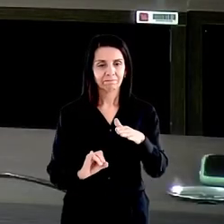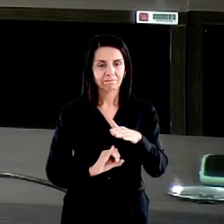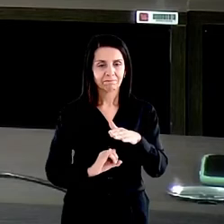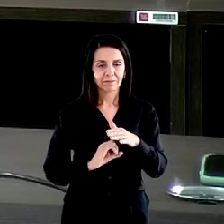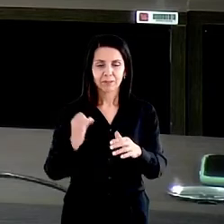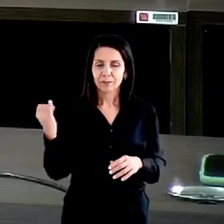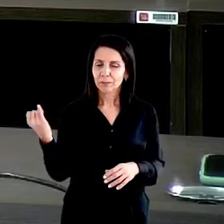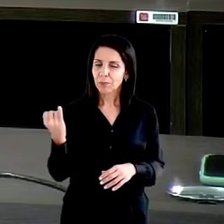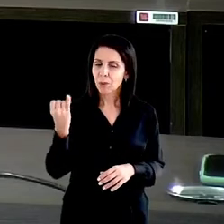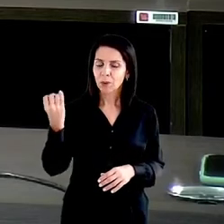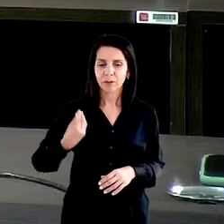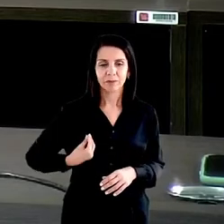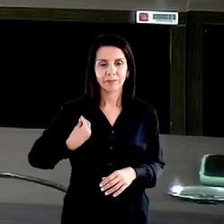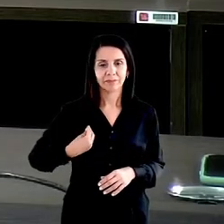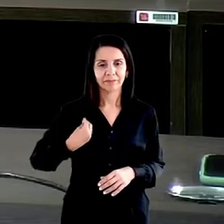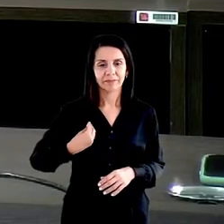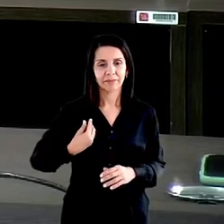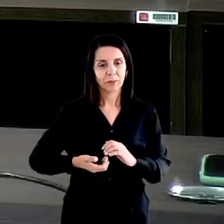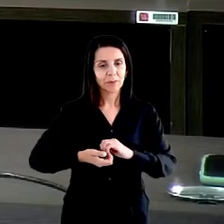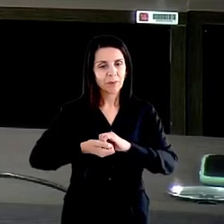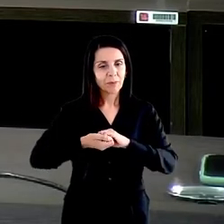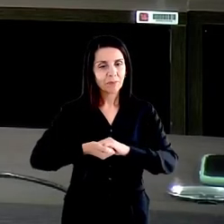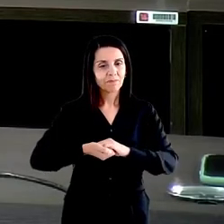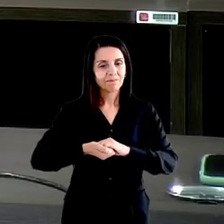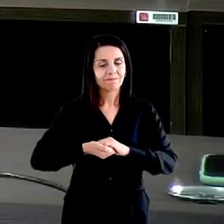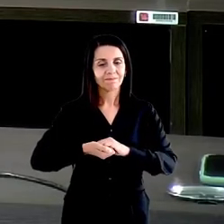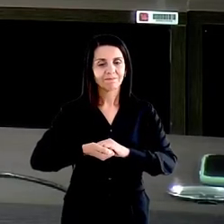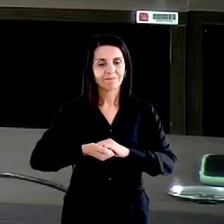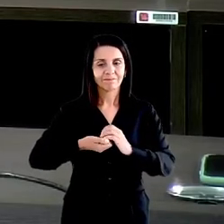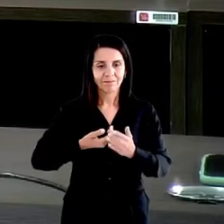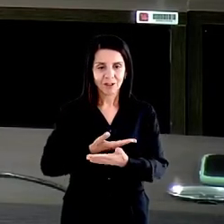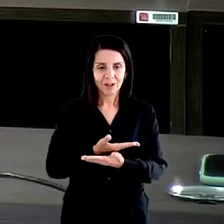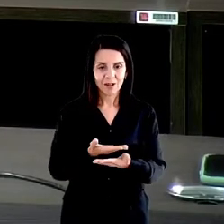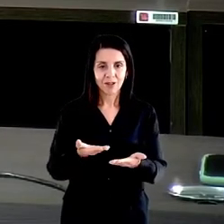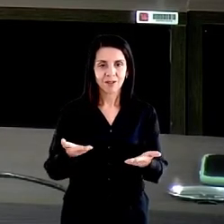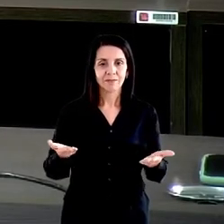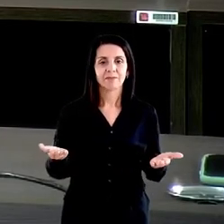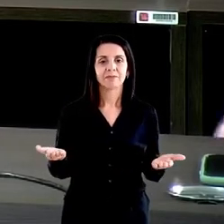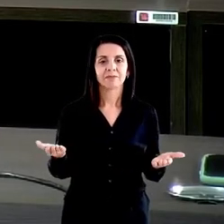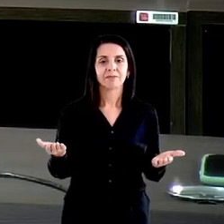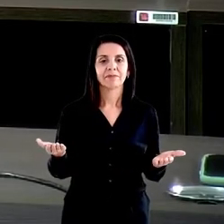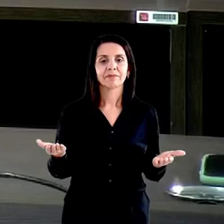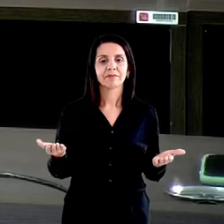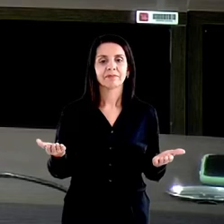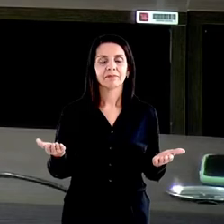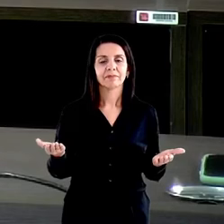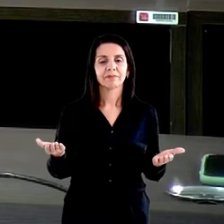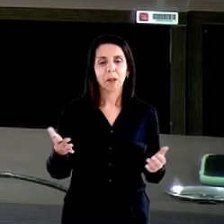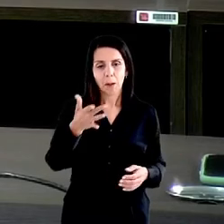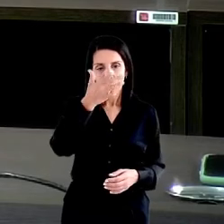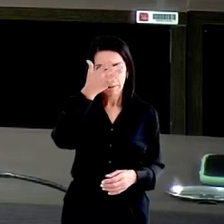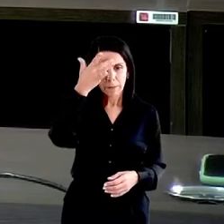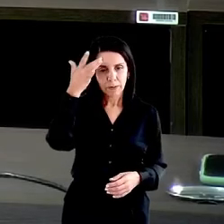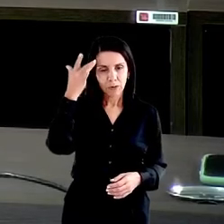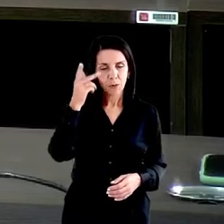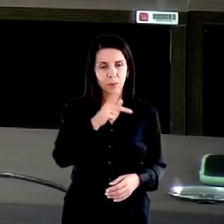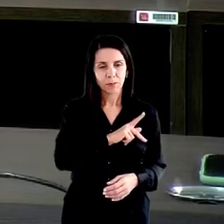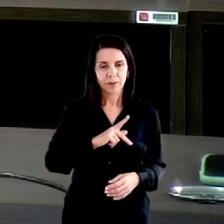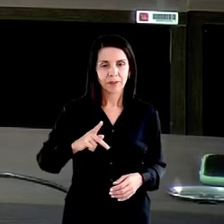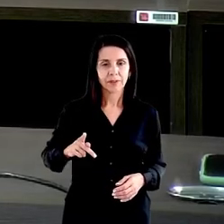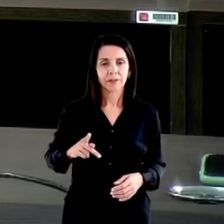peço permissão para cumprimentar a todos, na pessoa do presidente da Comissão de Defesa dos Direitos